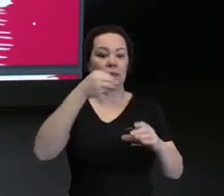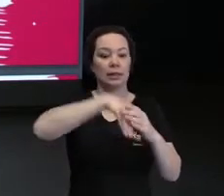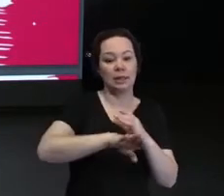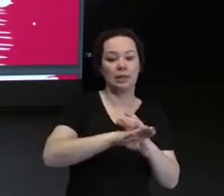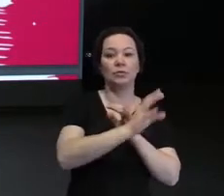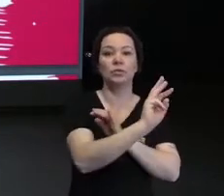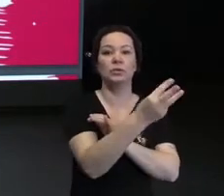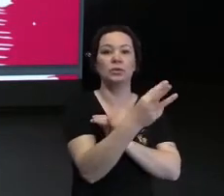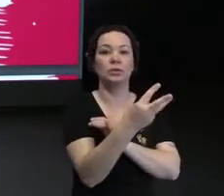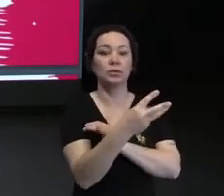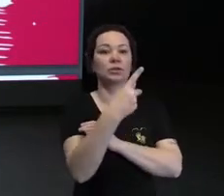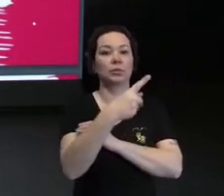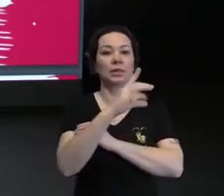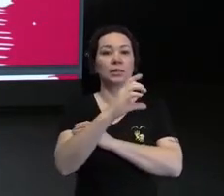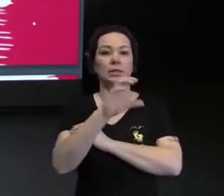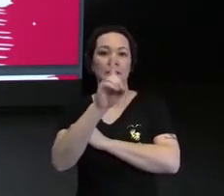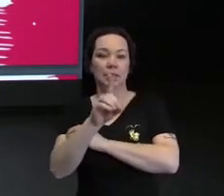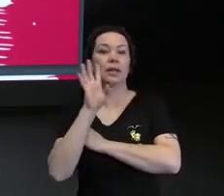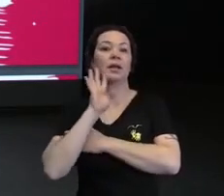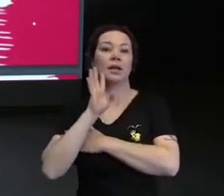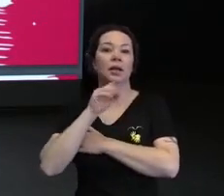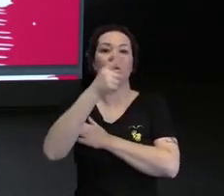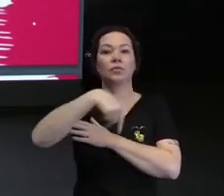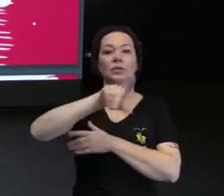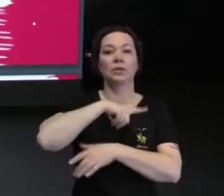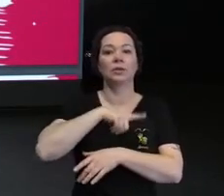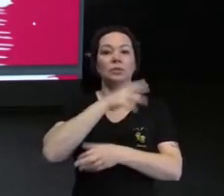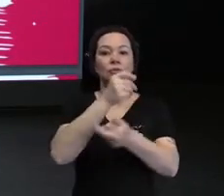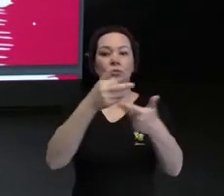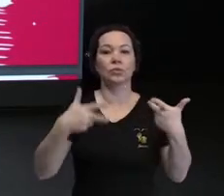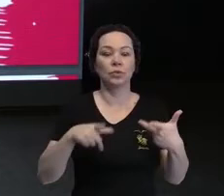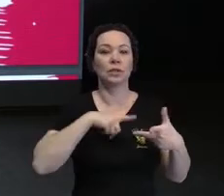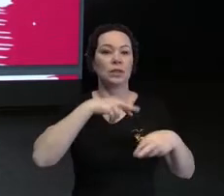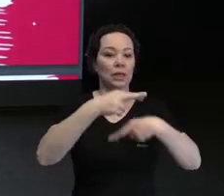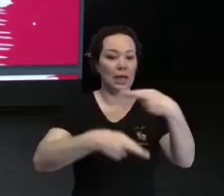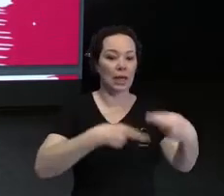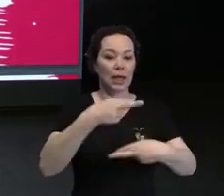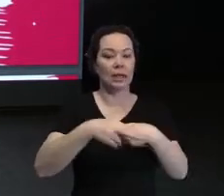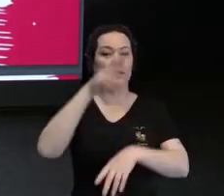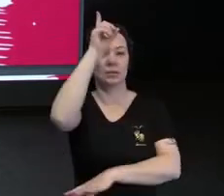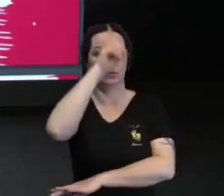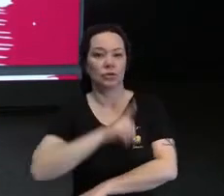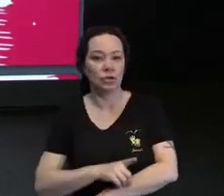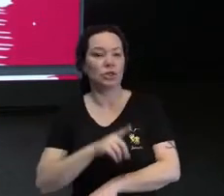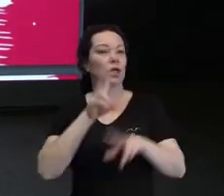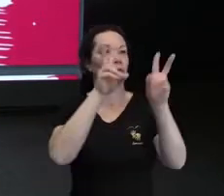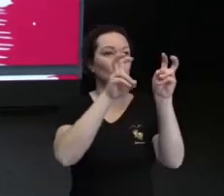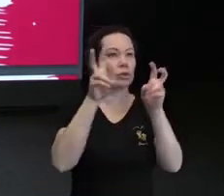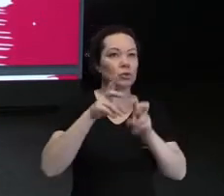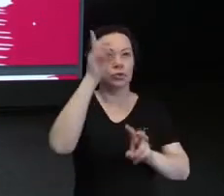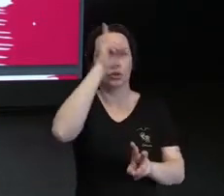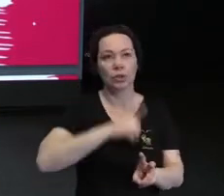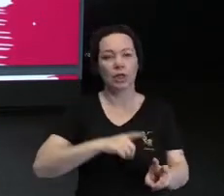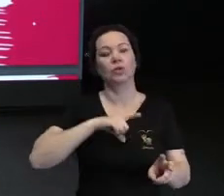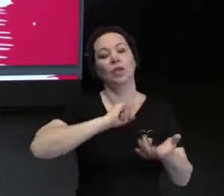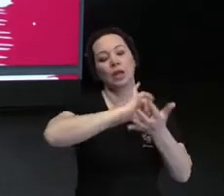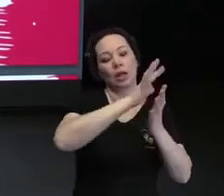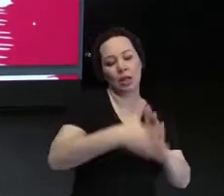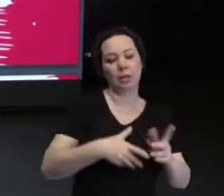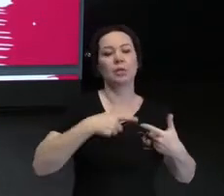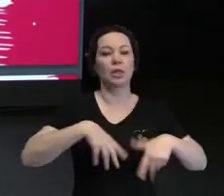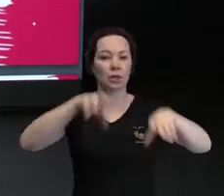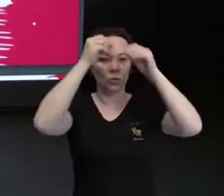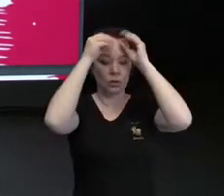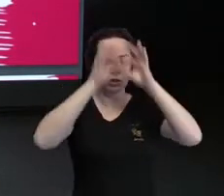Legal, onde você tem vários materiais relacionados a direitos, todos em libras, linguagem simples,